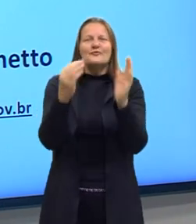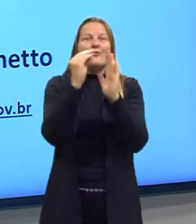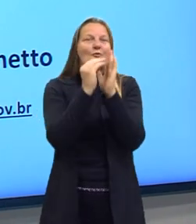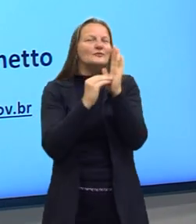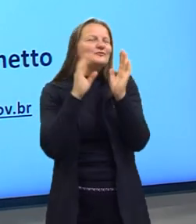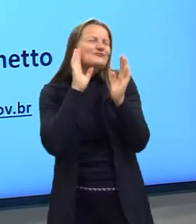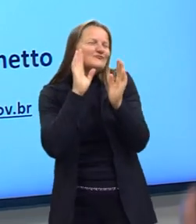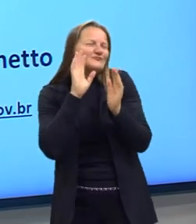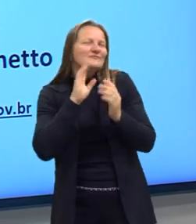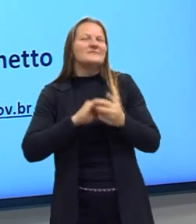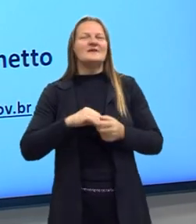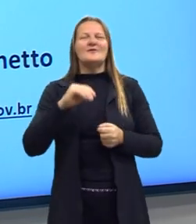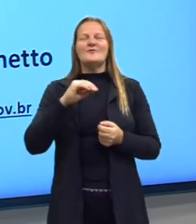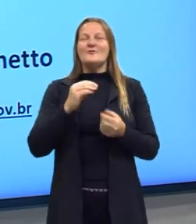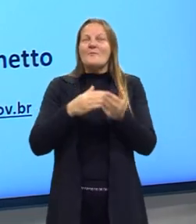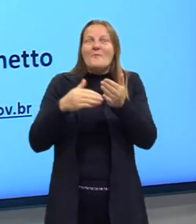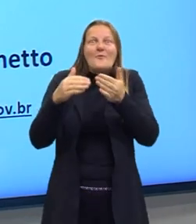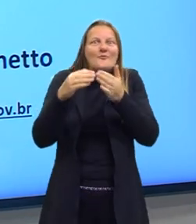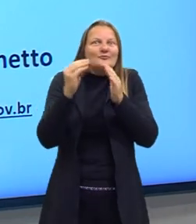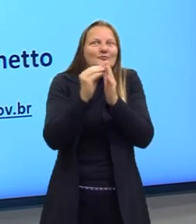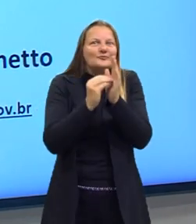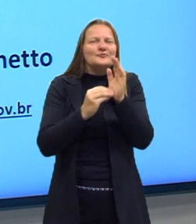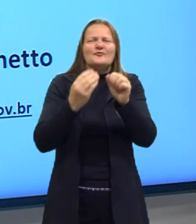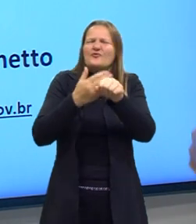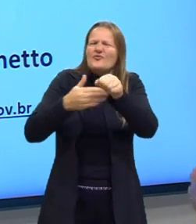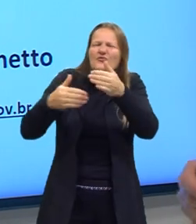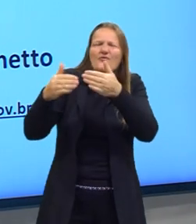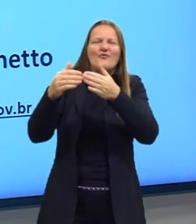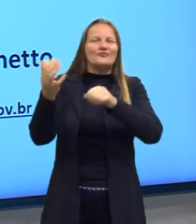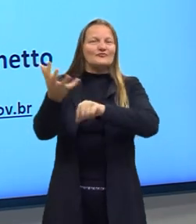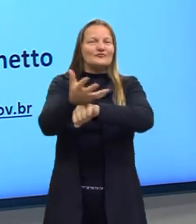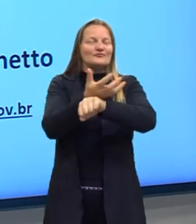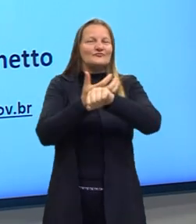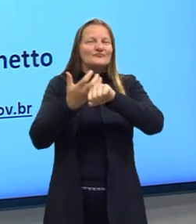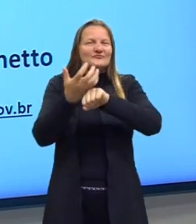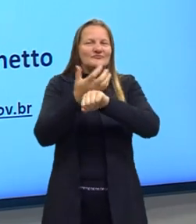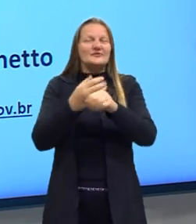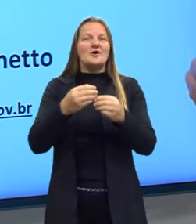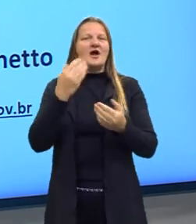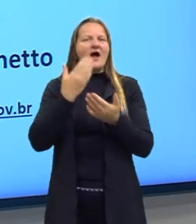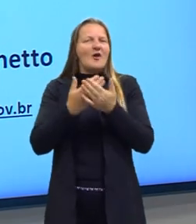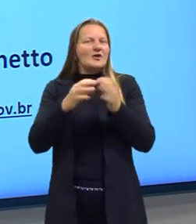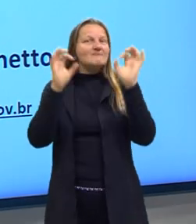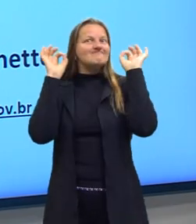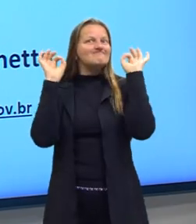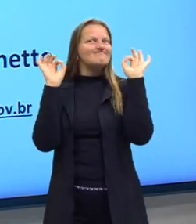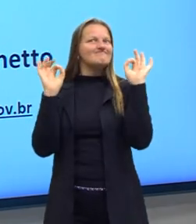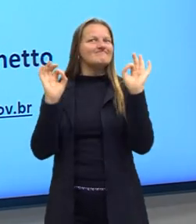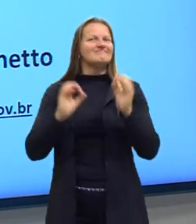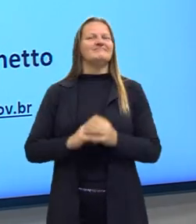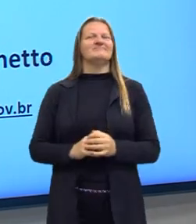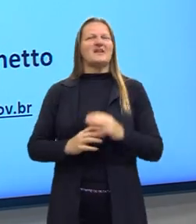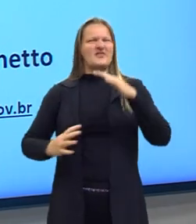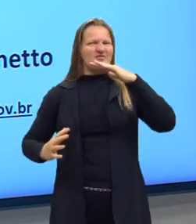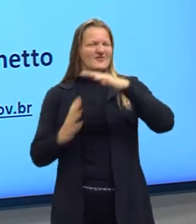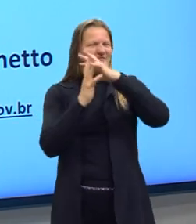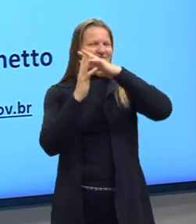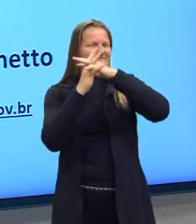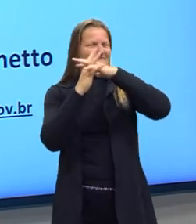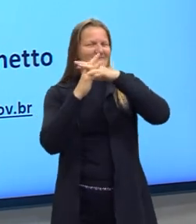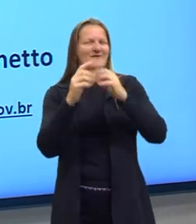bacana, muitas coisas legais, todos os componentes curriculares com aulas excepcionais, aulas bacanas para você